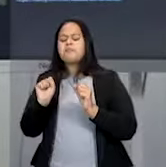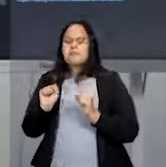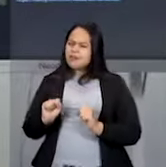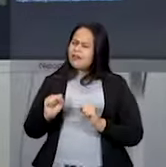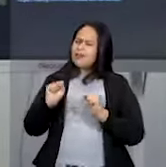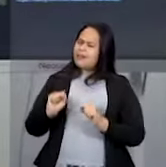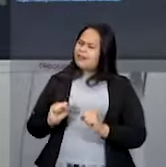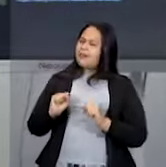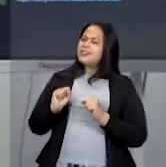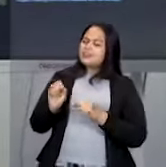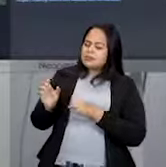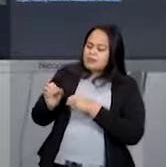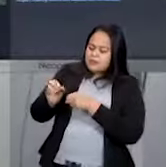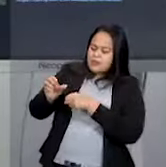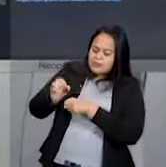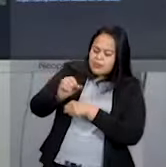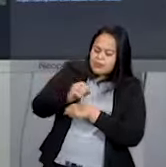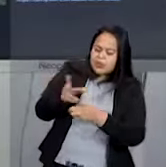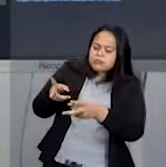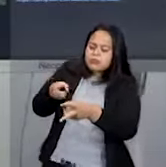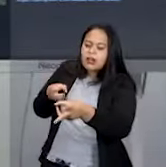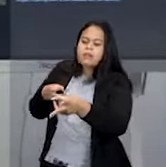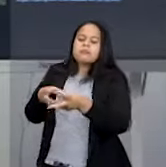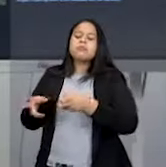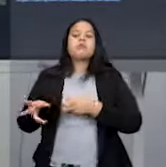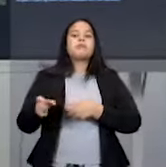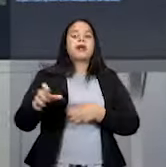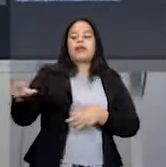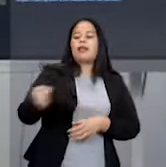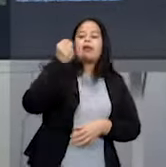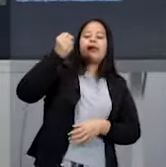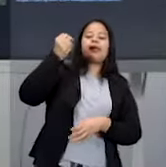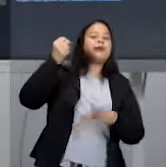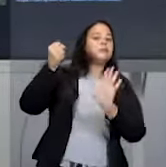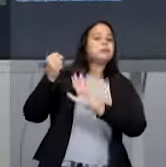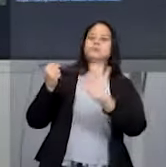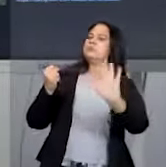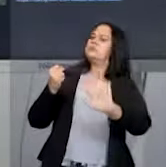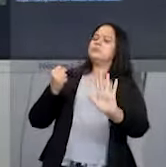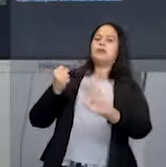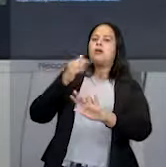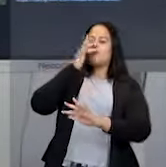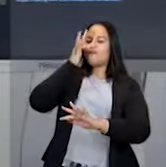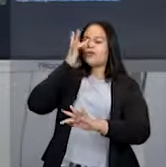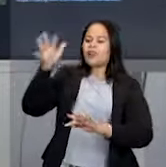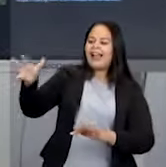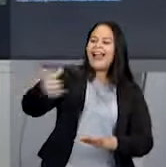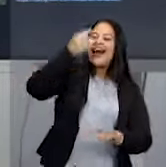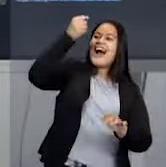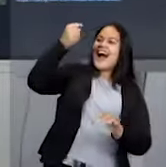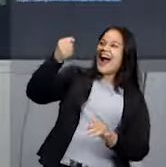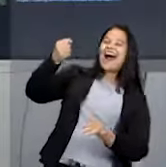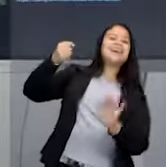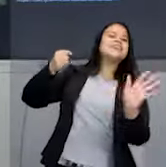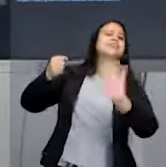pode ali juntar alguns recursos. Não é para arrancar nada, hein? Não vai arrancar florzinha, não vai arrancar folhinha verde.